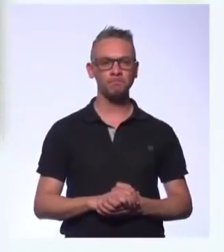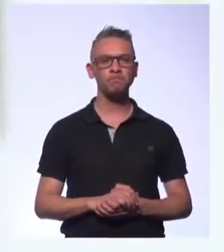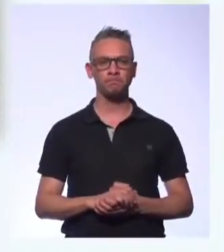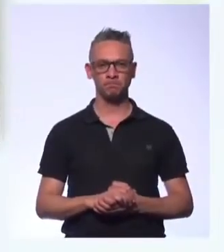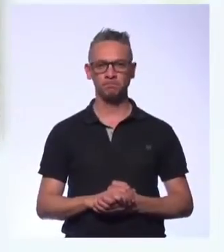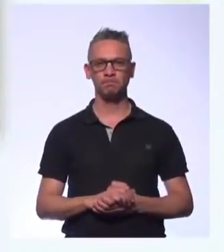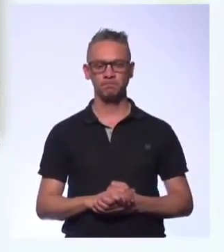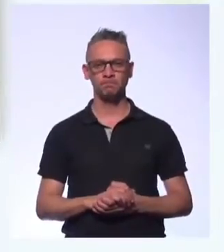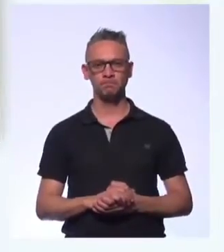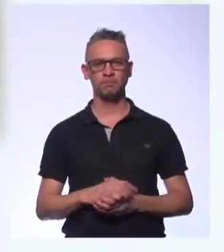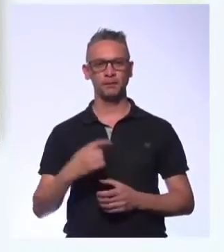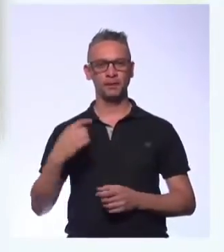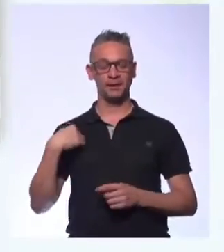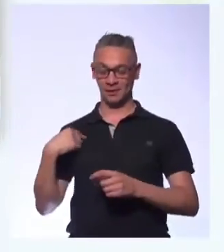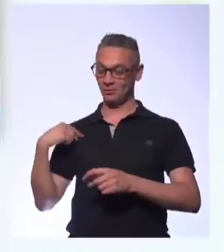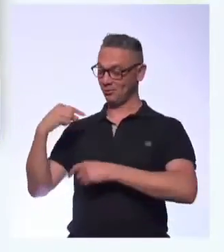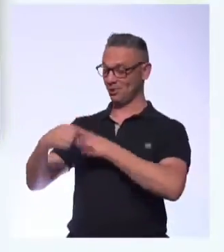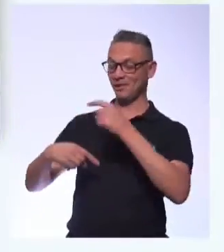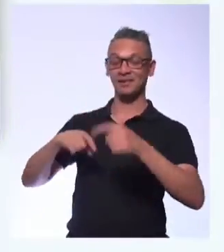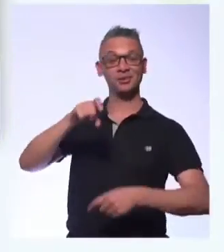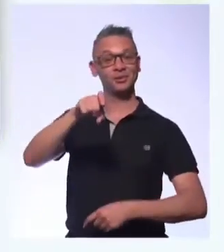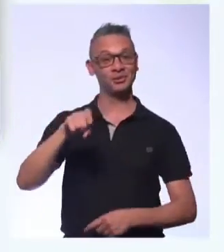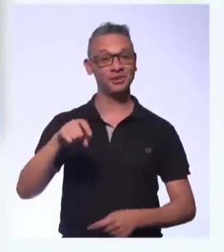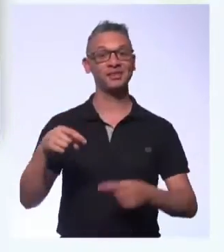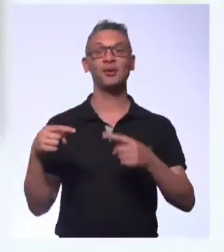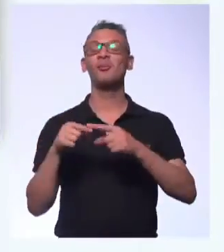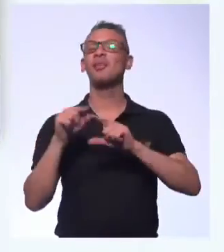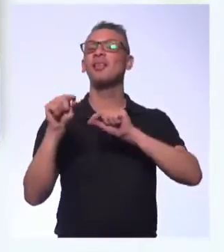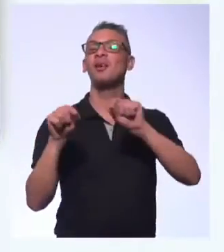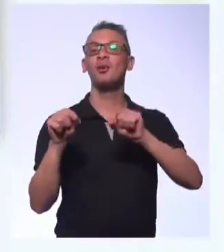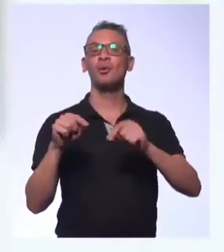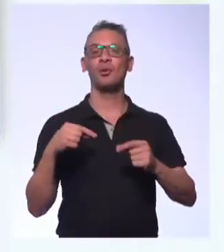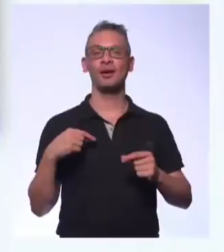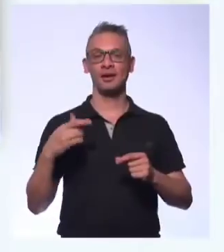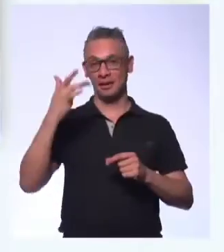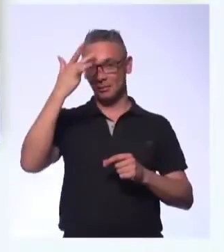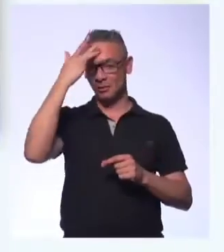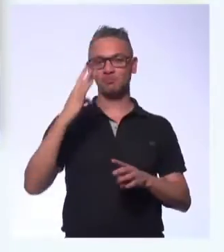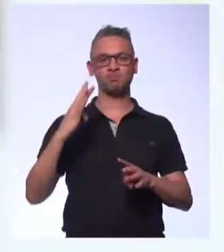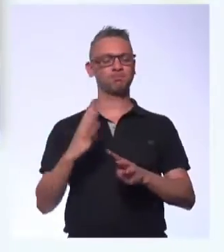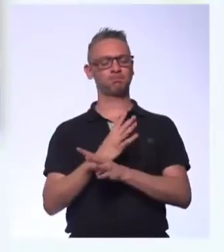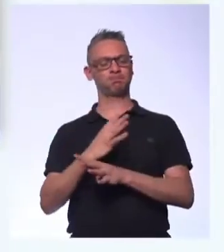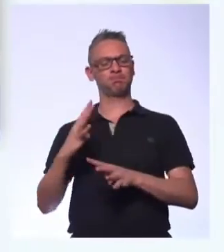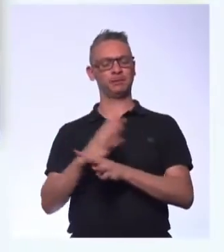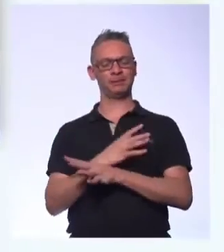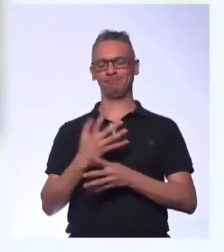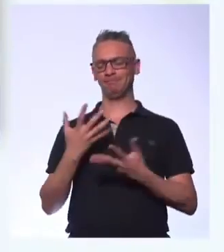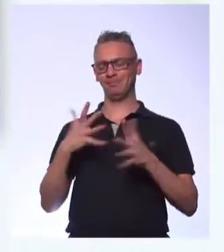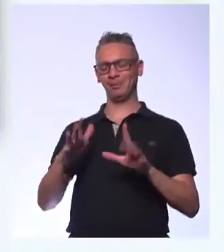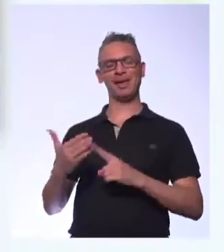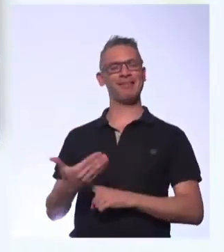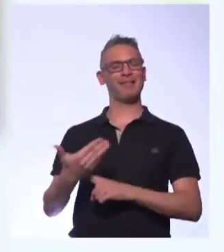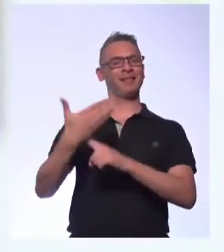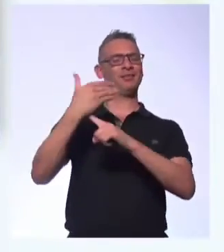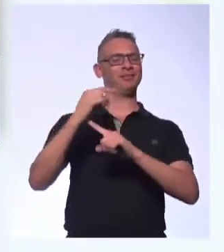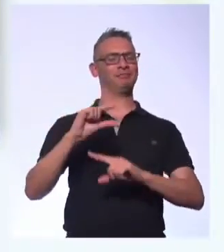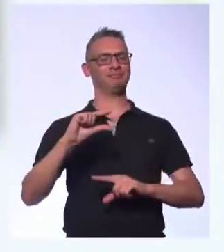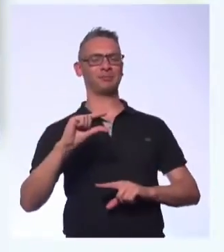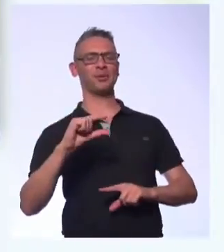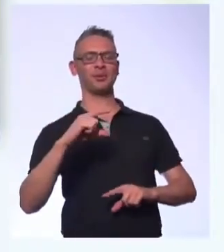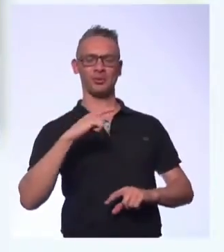Aqui na empresa mesmo eu sou da geração X, uma geração que tem um pouco mais de resistência à tecnologia, não tem